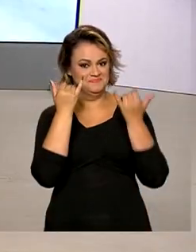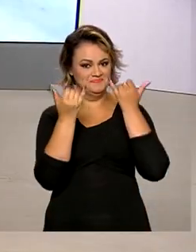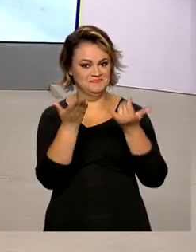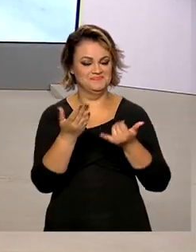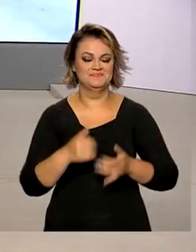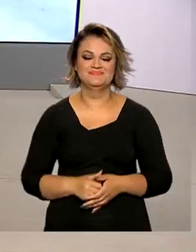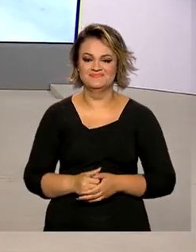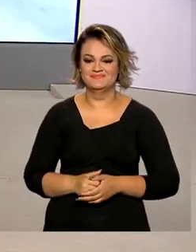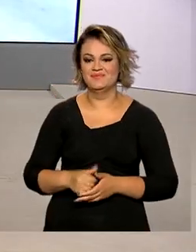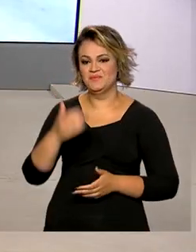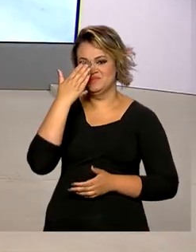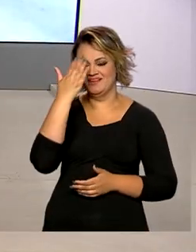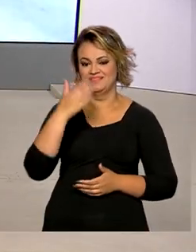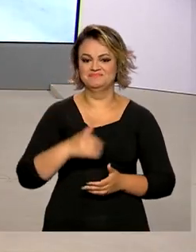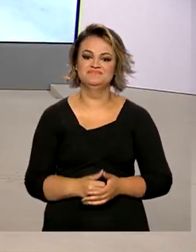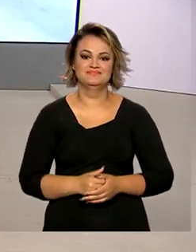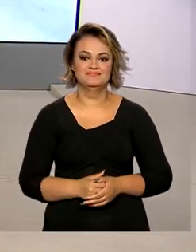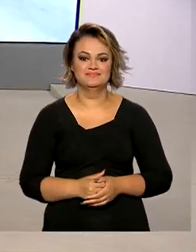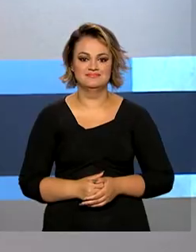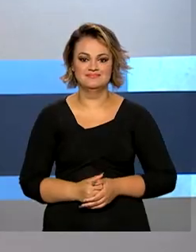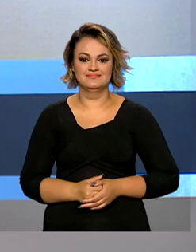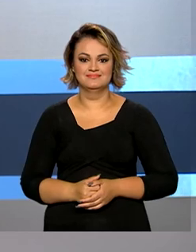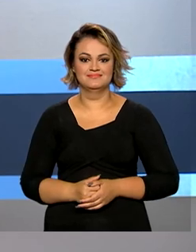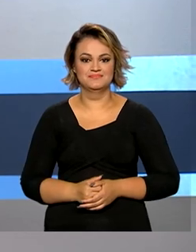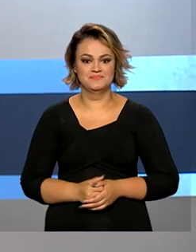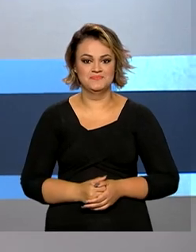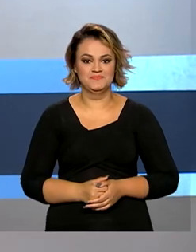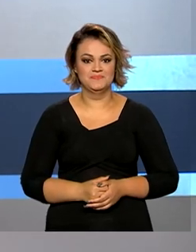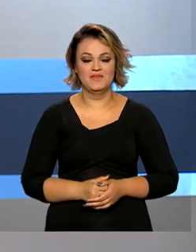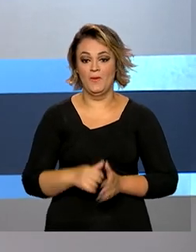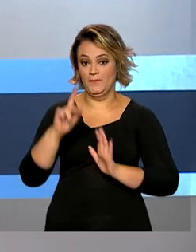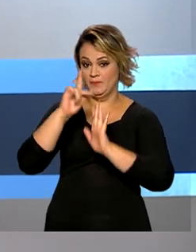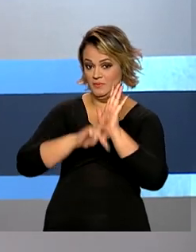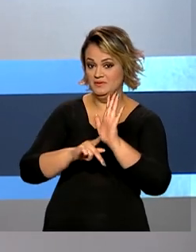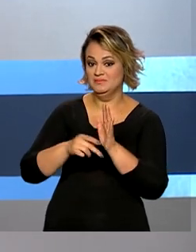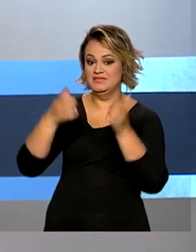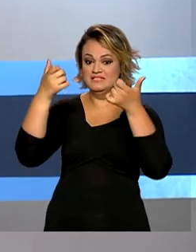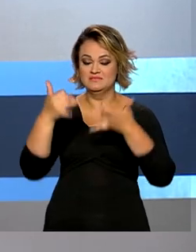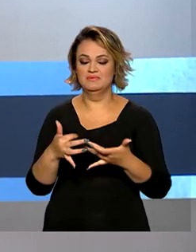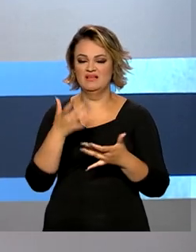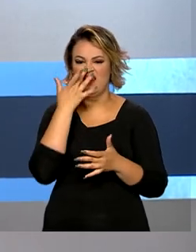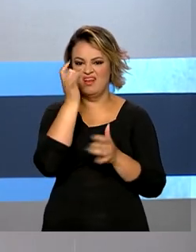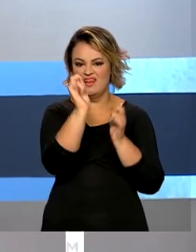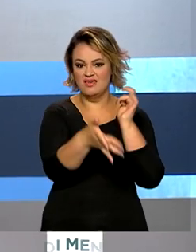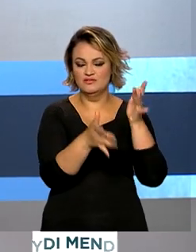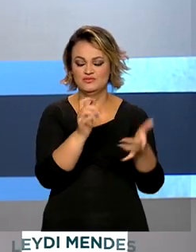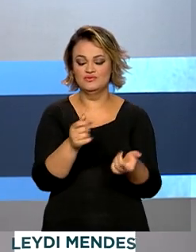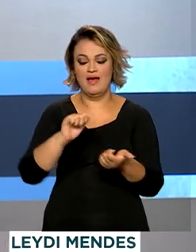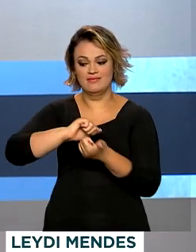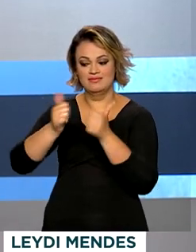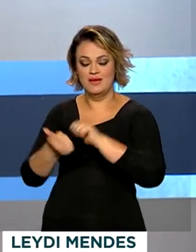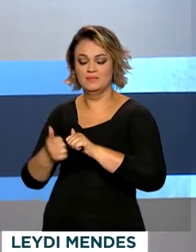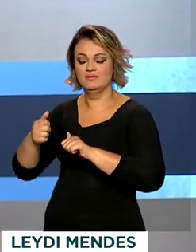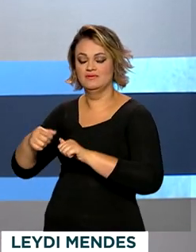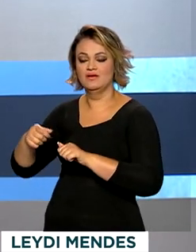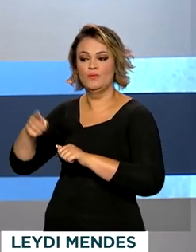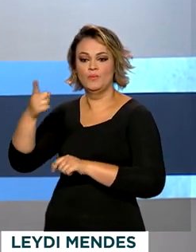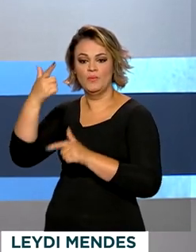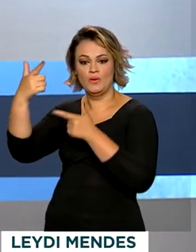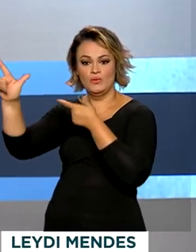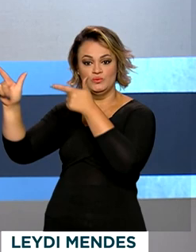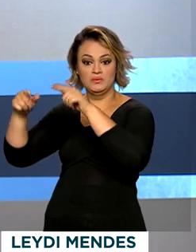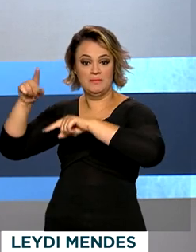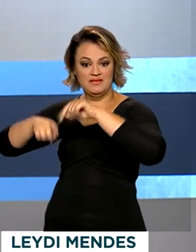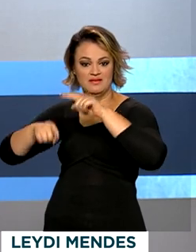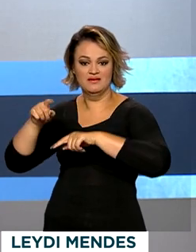Tá certo, Glauco. Muito obrigada pelas suas informações. Um programa que transforma lixo em fertilizantes e gás vai